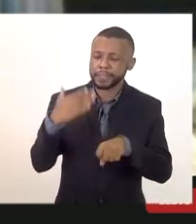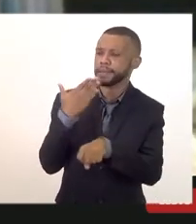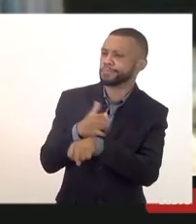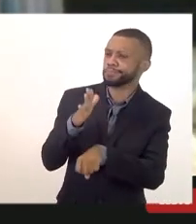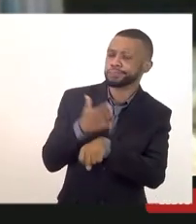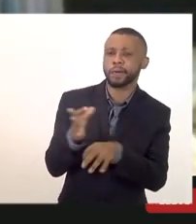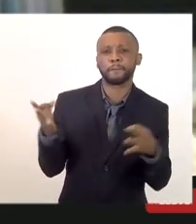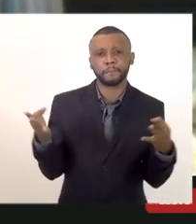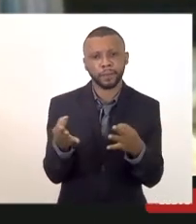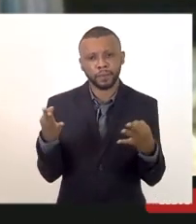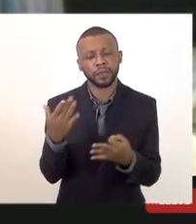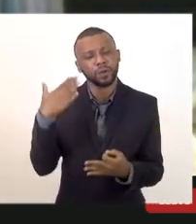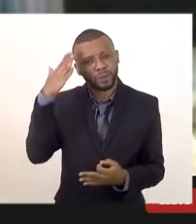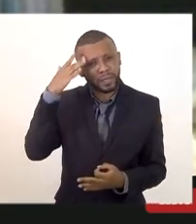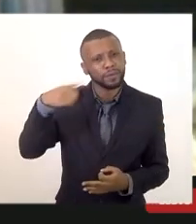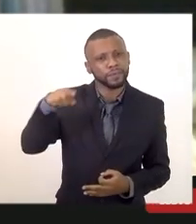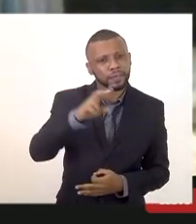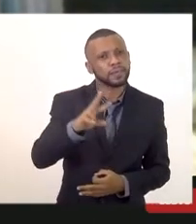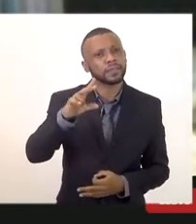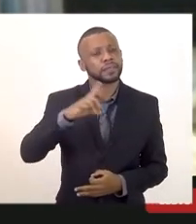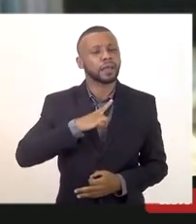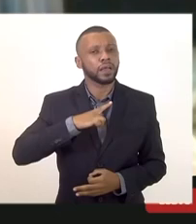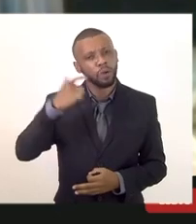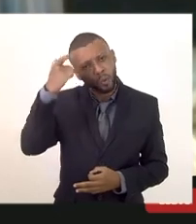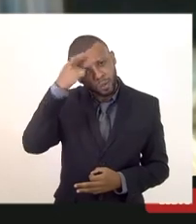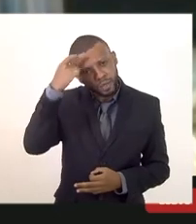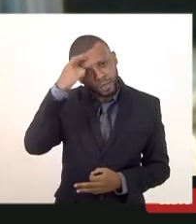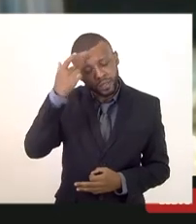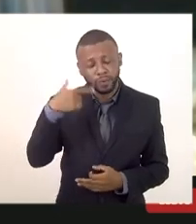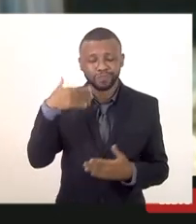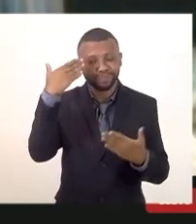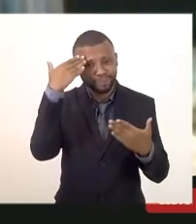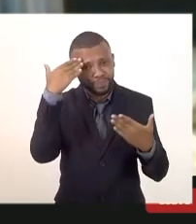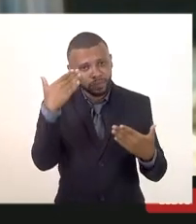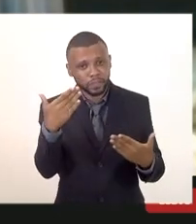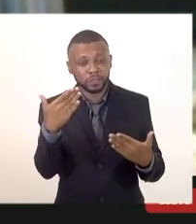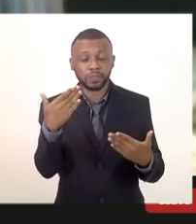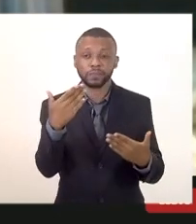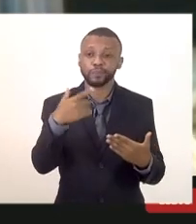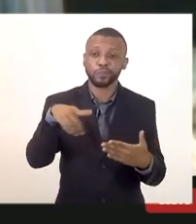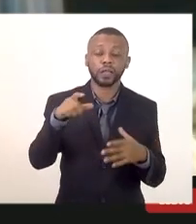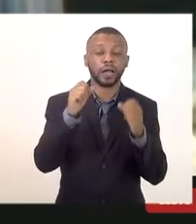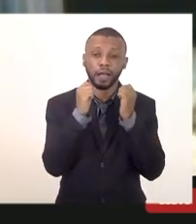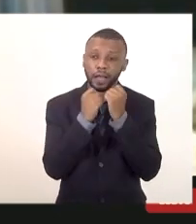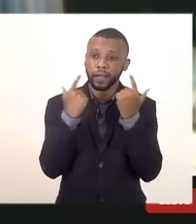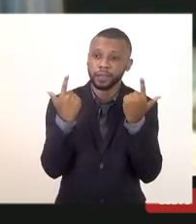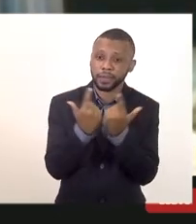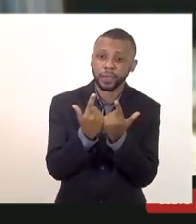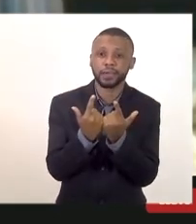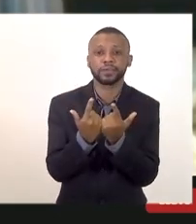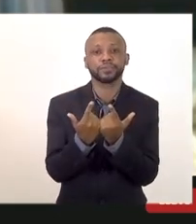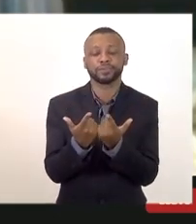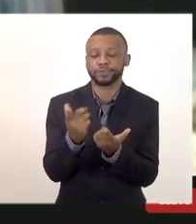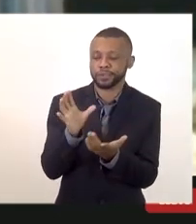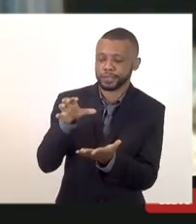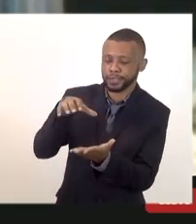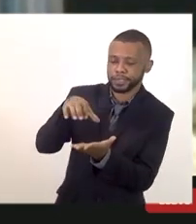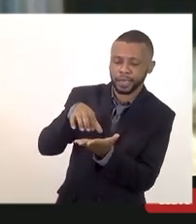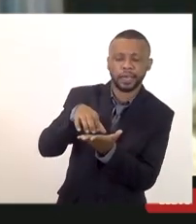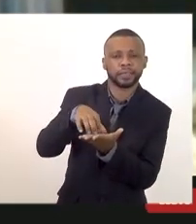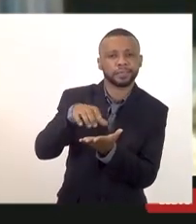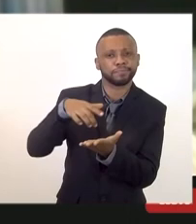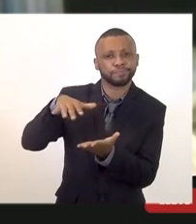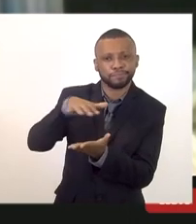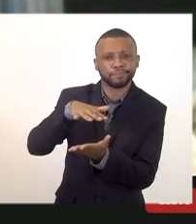eu sei que vocês têm consciência em relação a isso então meu muito obrigado e agradeço a Assembleia Legislativa essa casa de leis que eu respeito muito